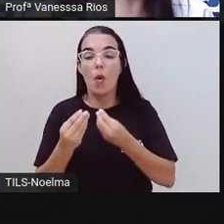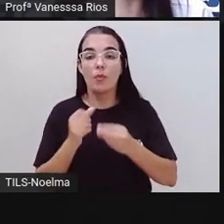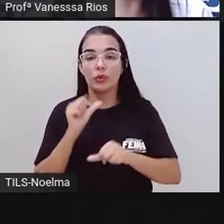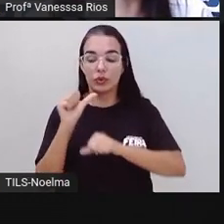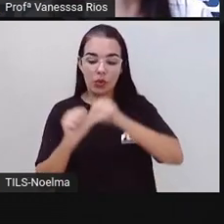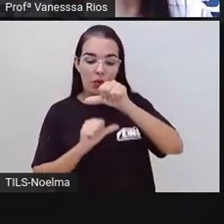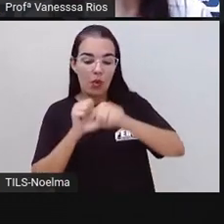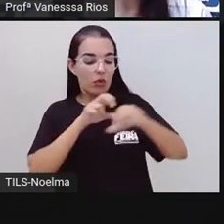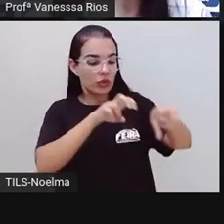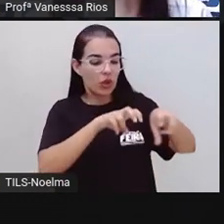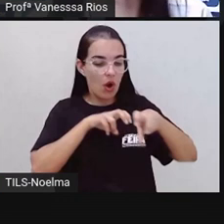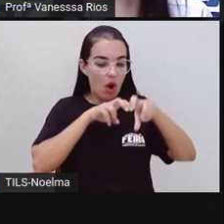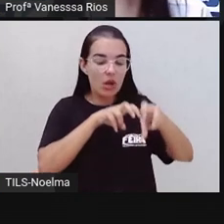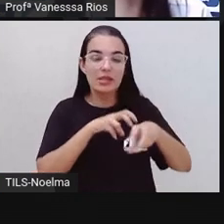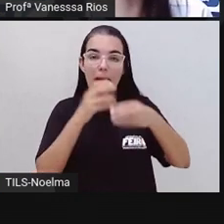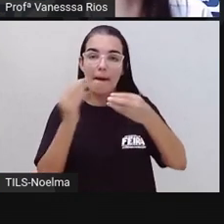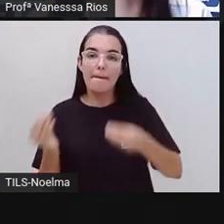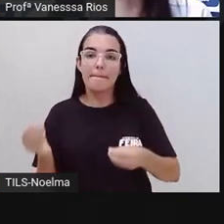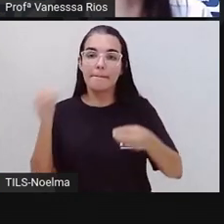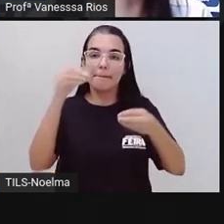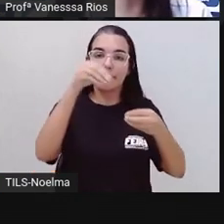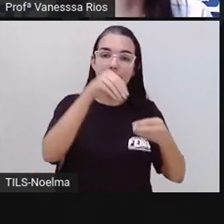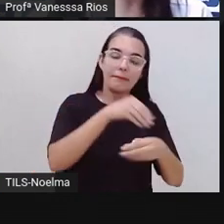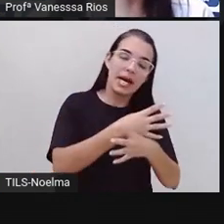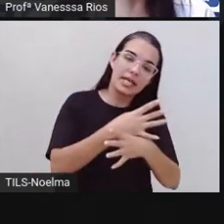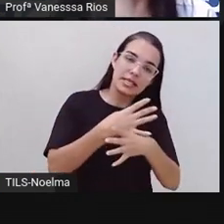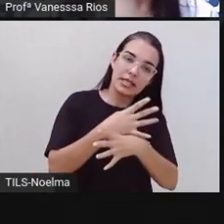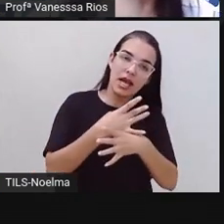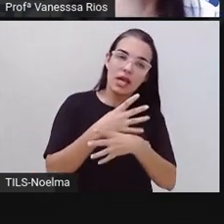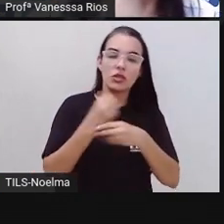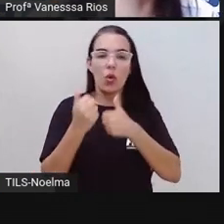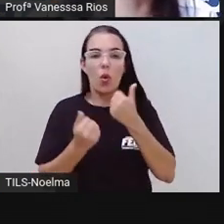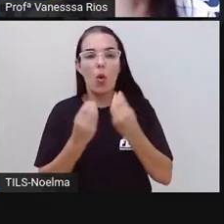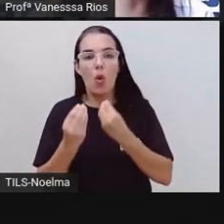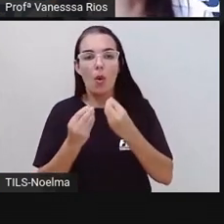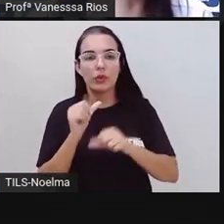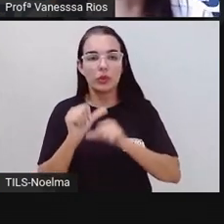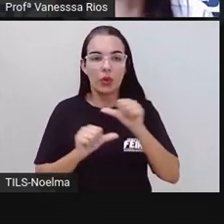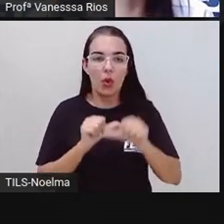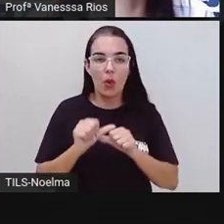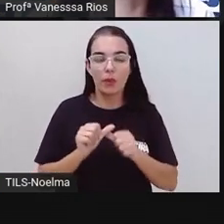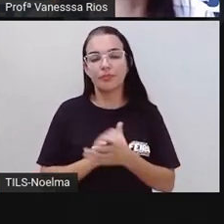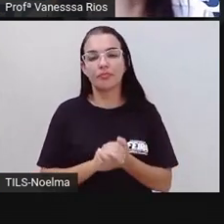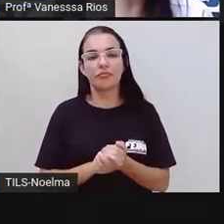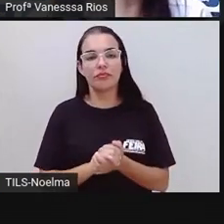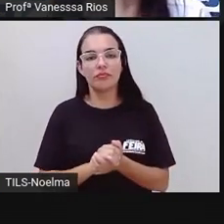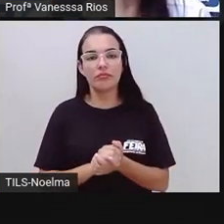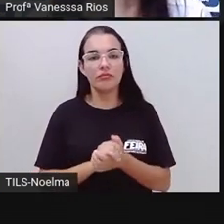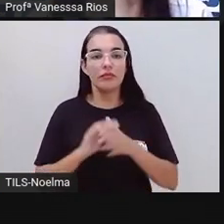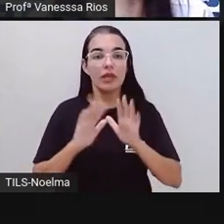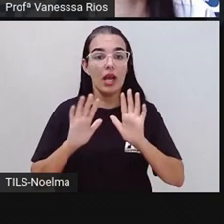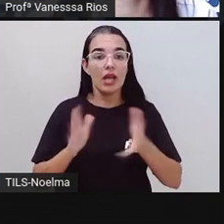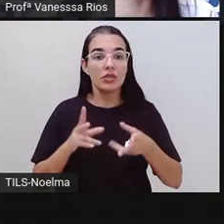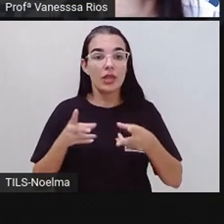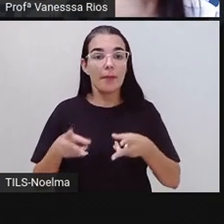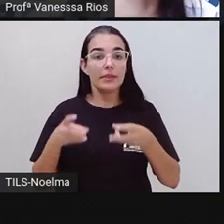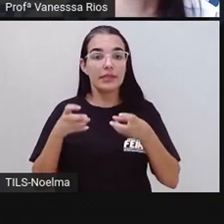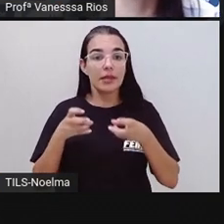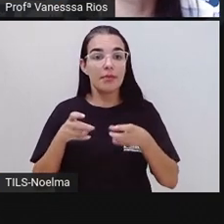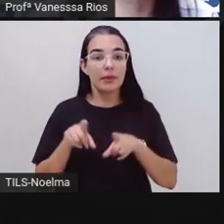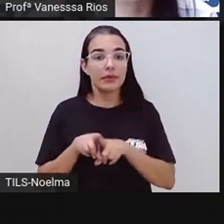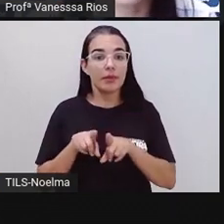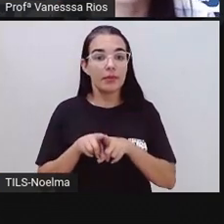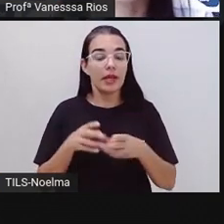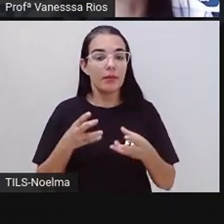organização dentro do espaço territorial. E a gente já percebeu que várias características, vários